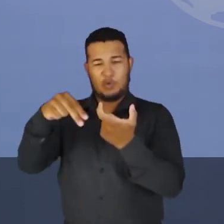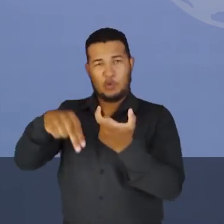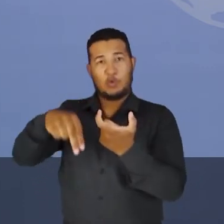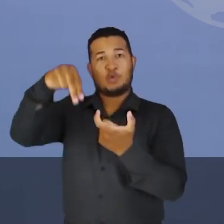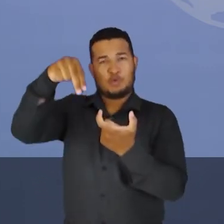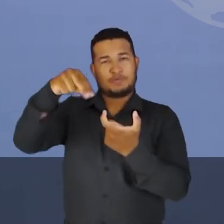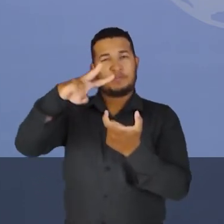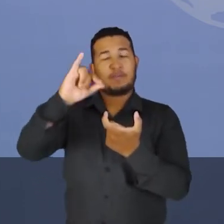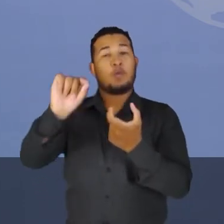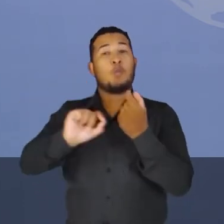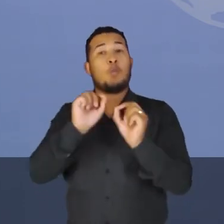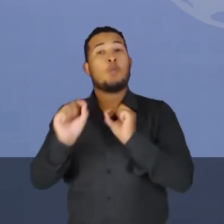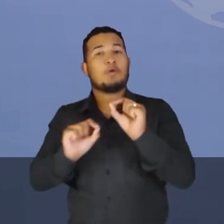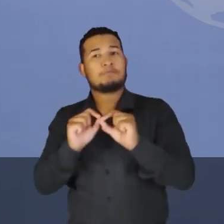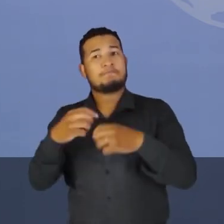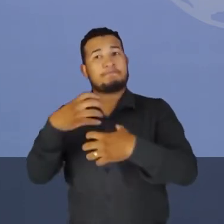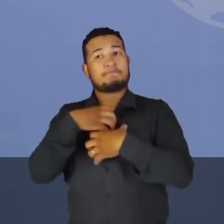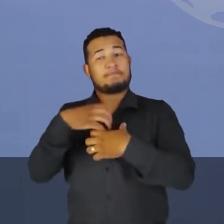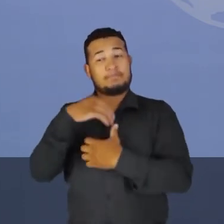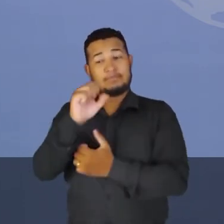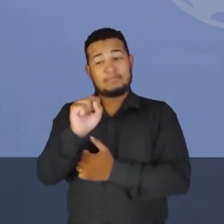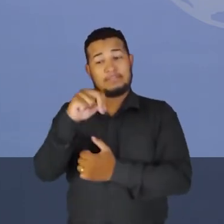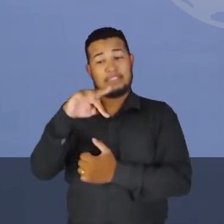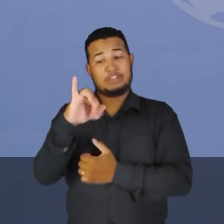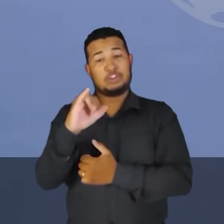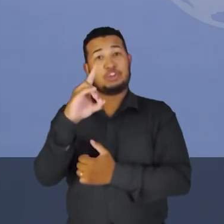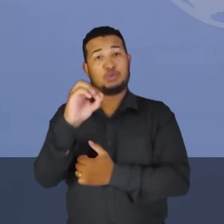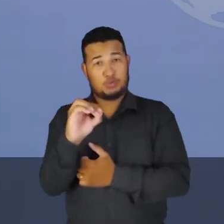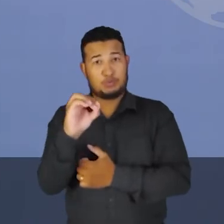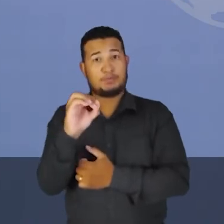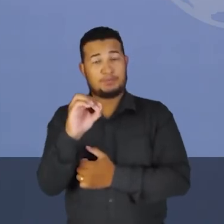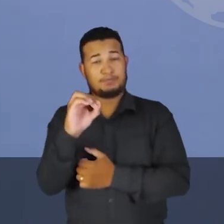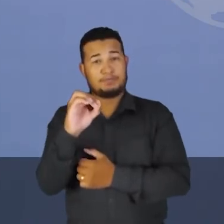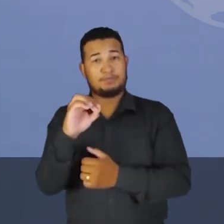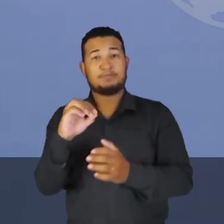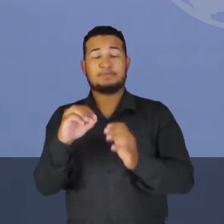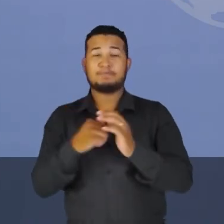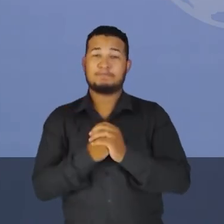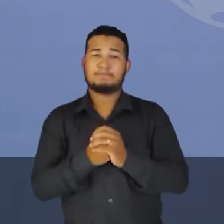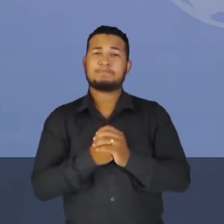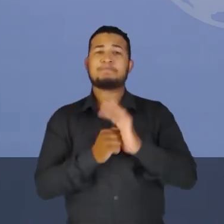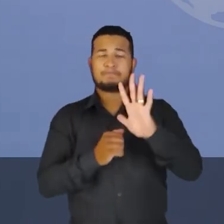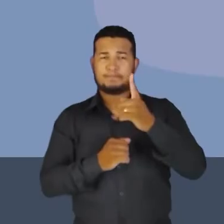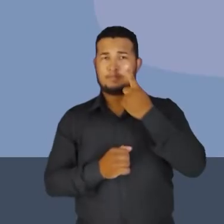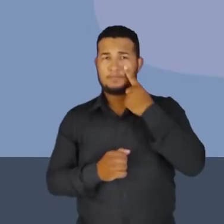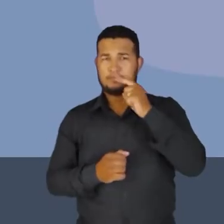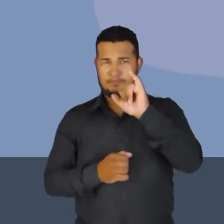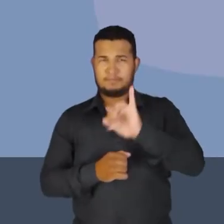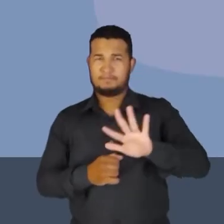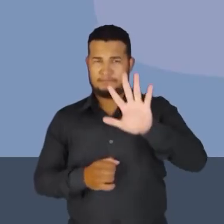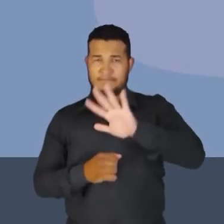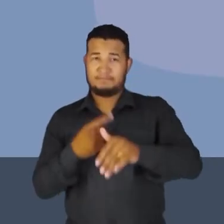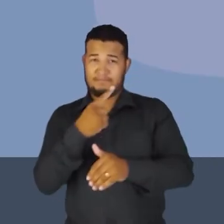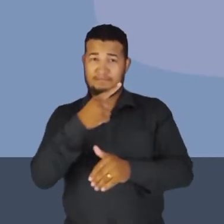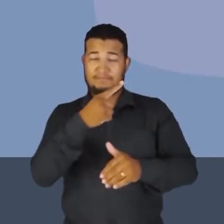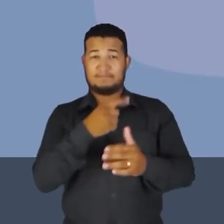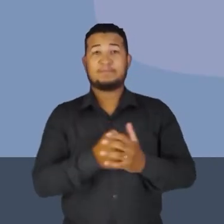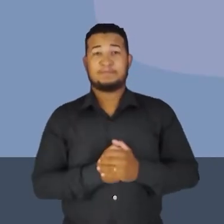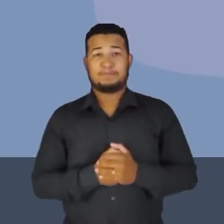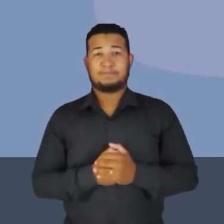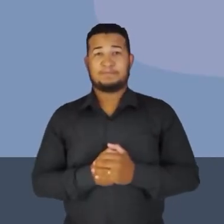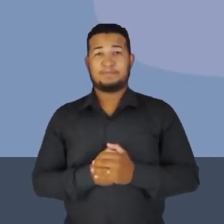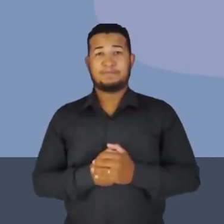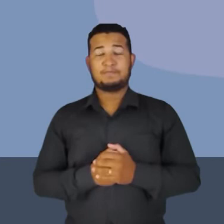vai adquirir o sentido do vetor indução magnética. Vamos à figura. Olha lá, estou